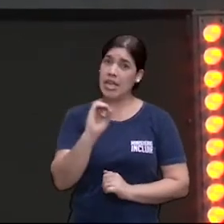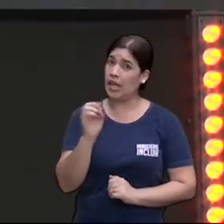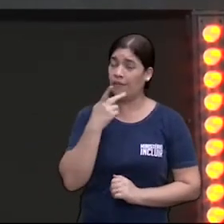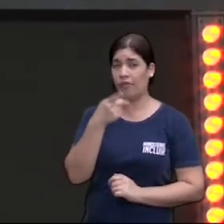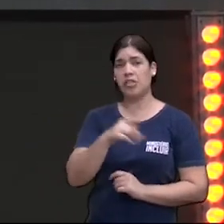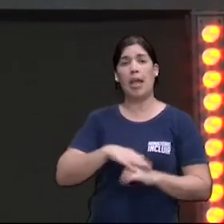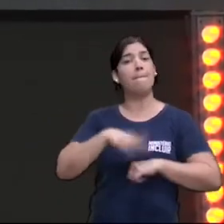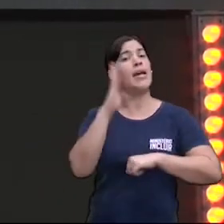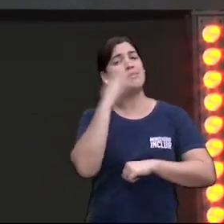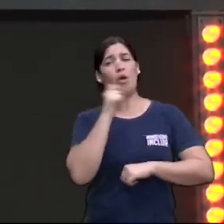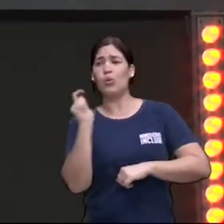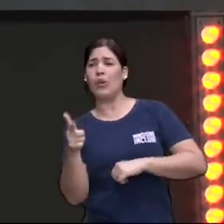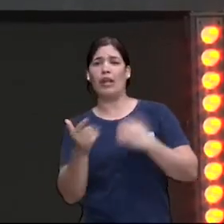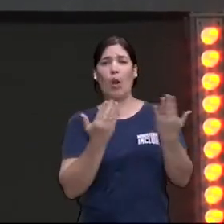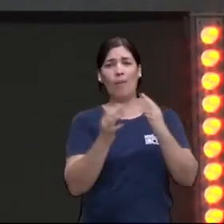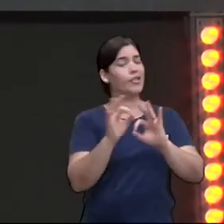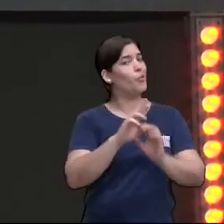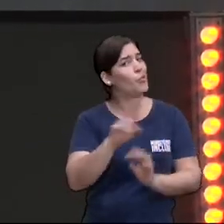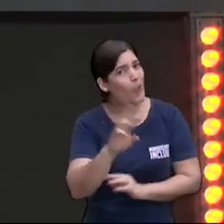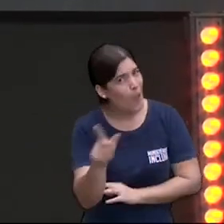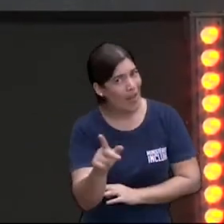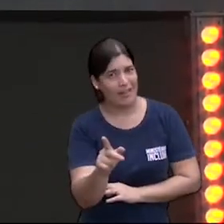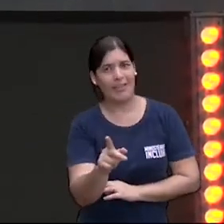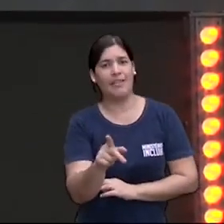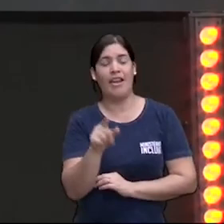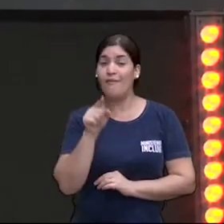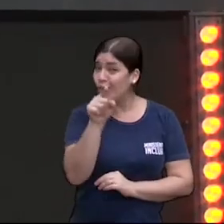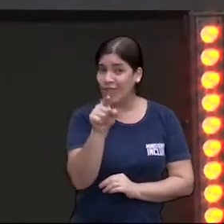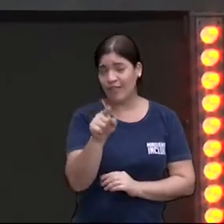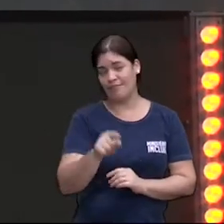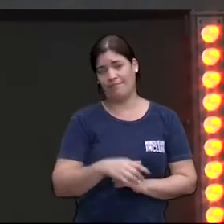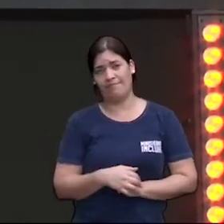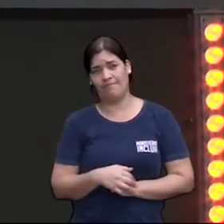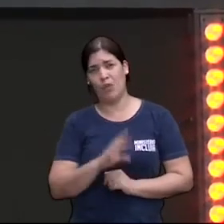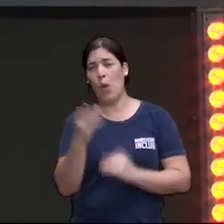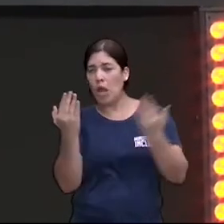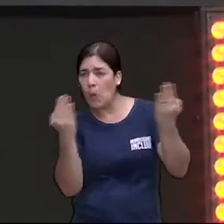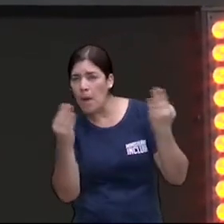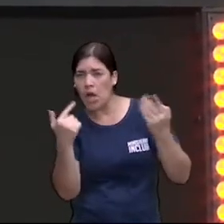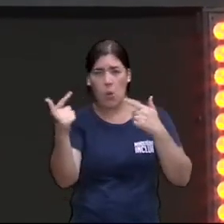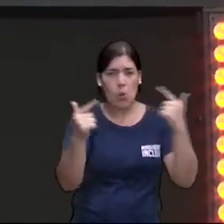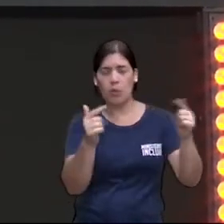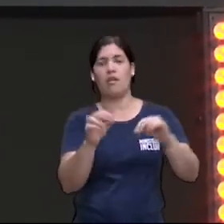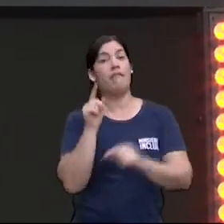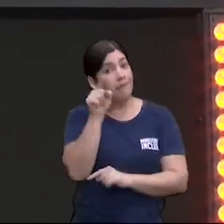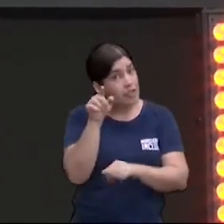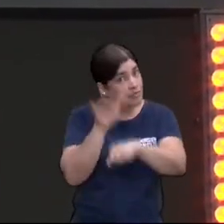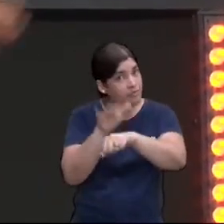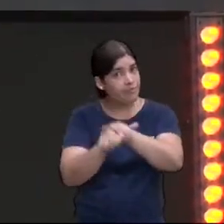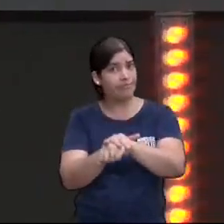menos mal que o outro. A questão não é comparativa, a questão é você. A questão é você saber que você tem